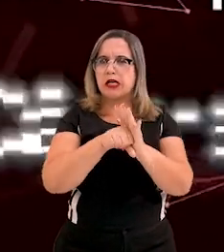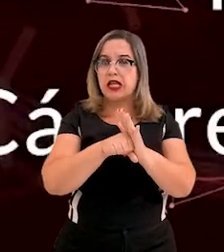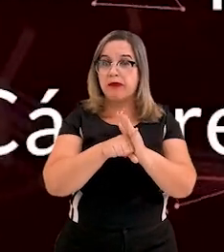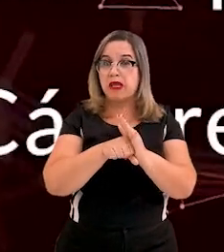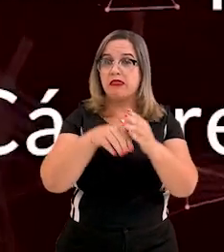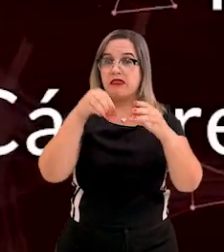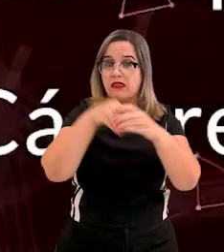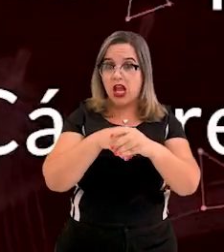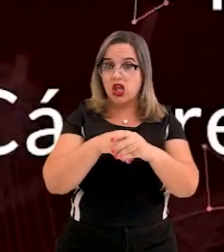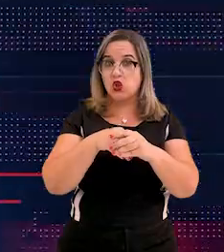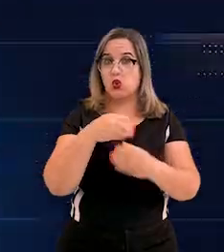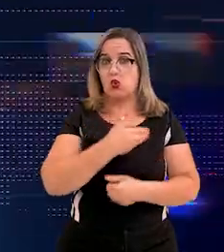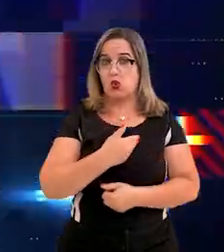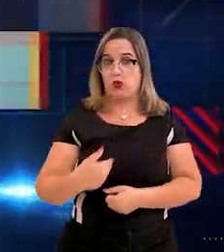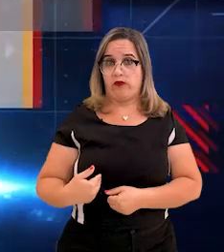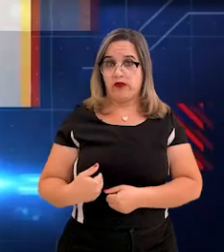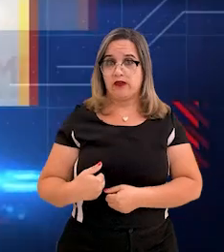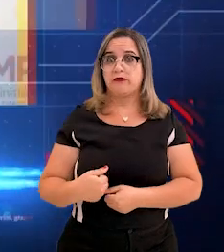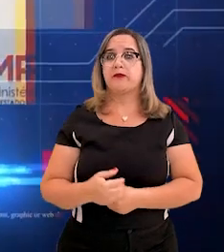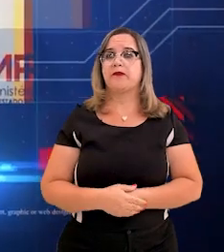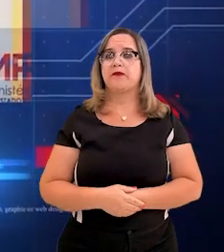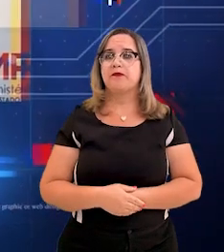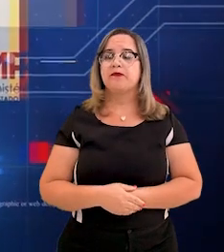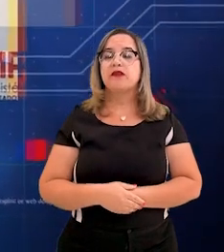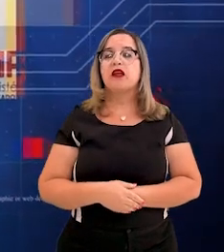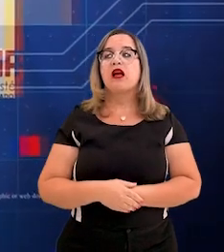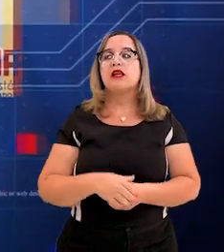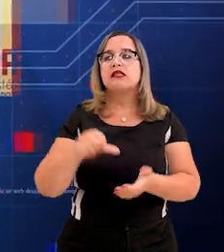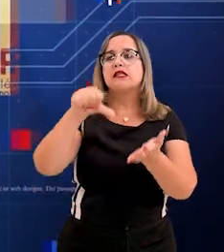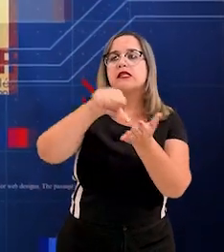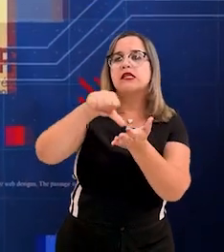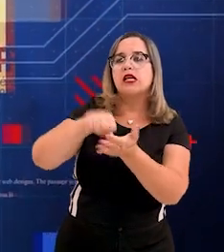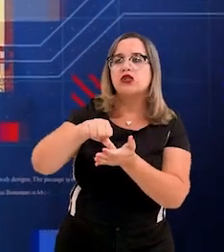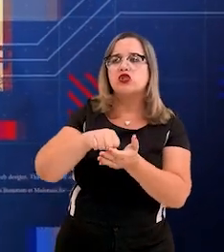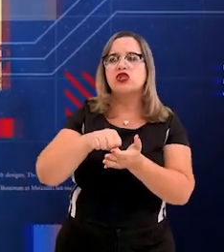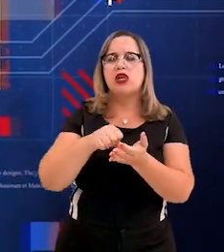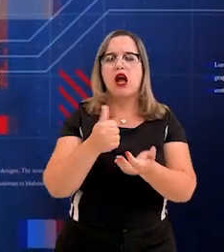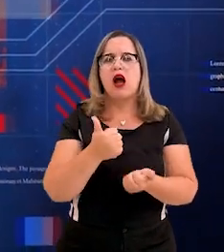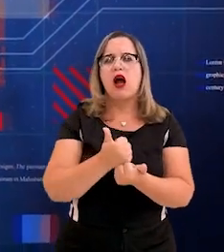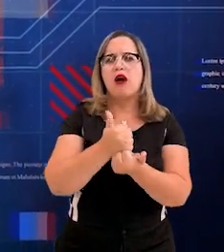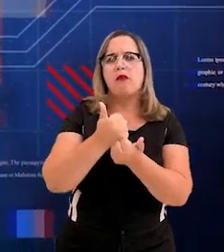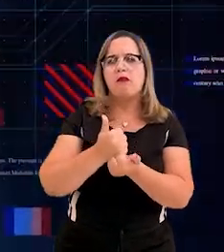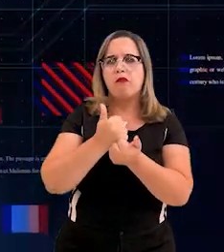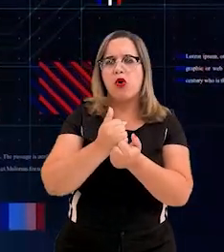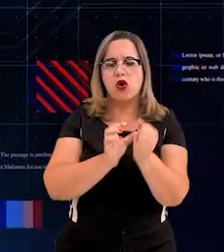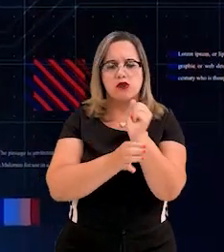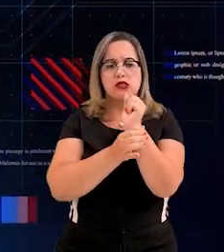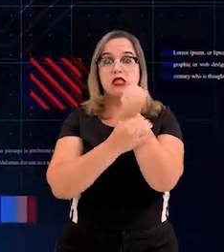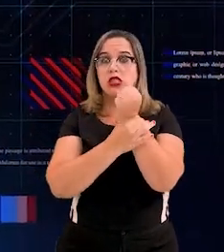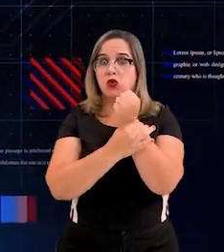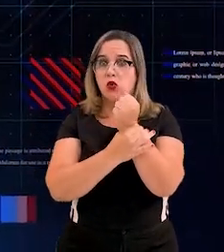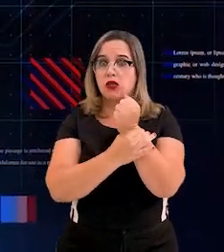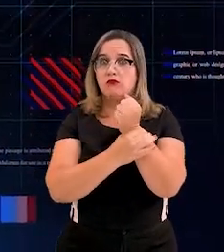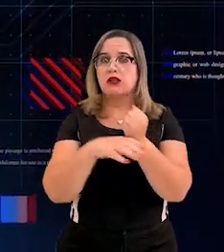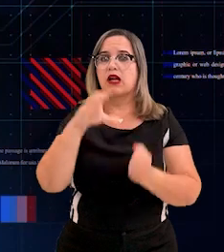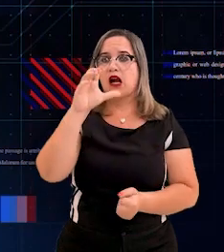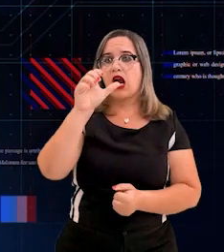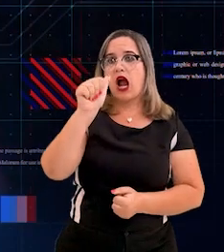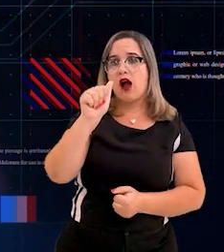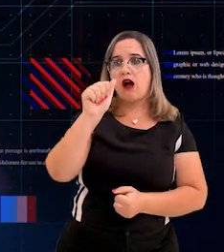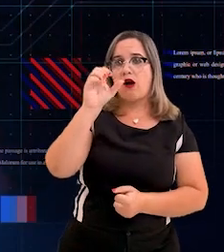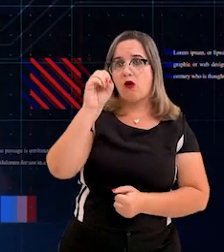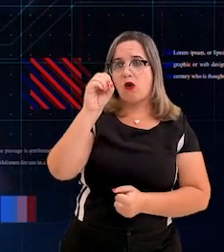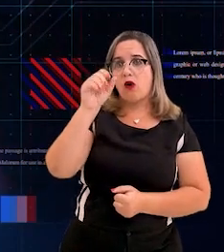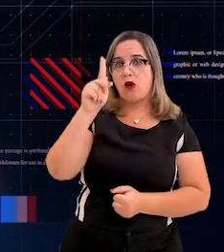agentes públicos. O Centro de Apoio Operacional do Conhecimento e Segurança da Informação, o CAOP